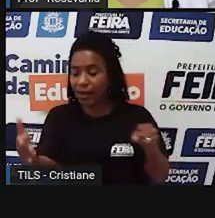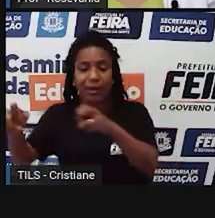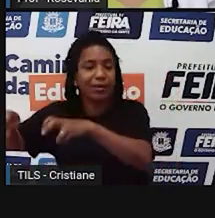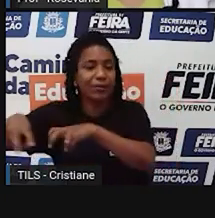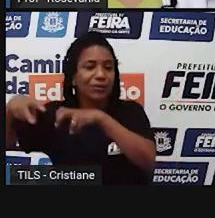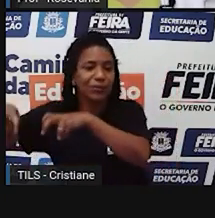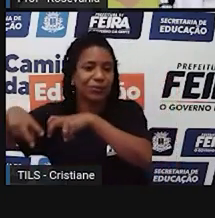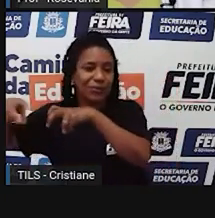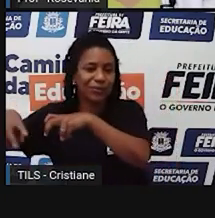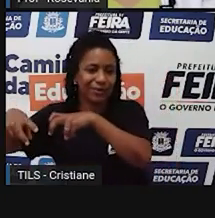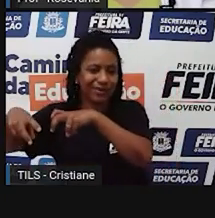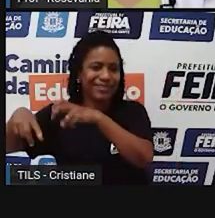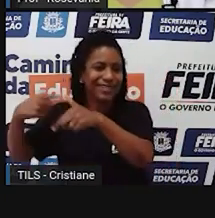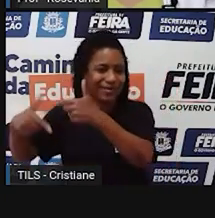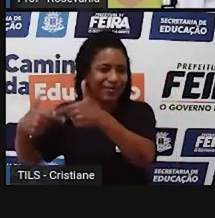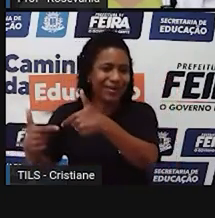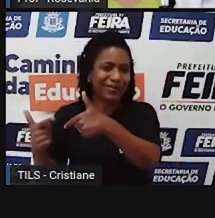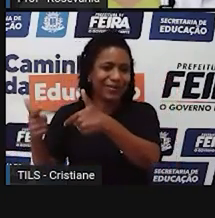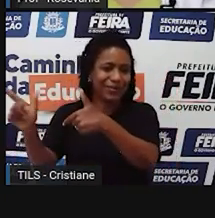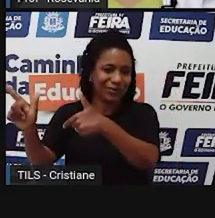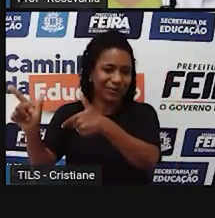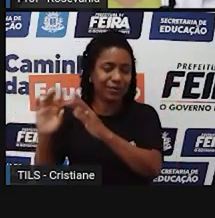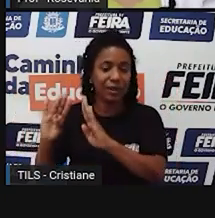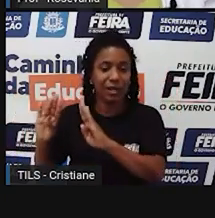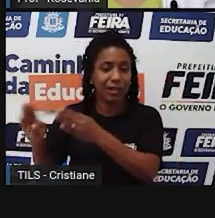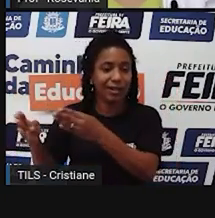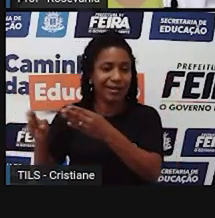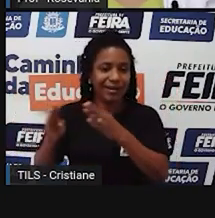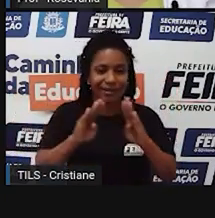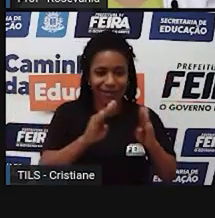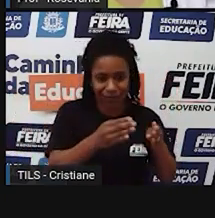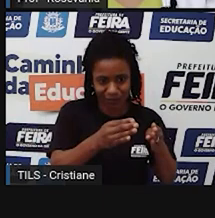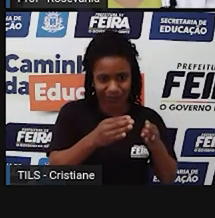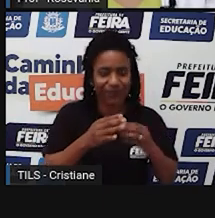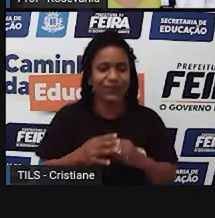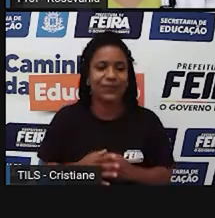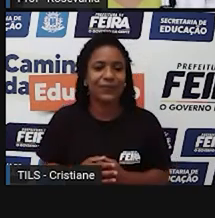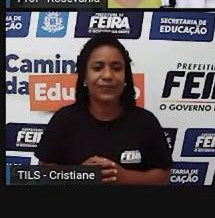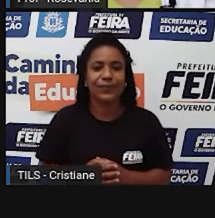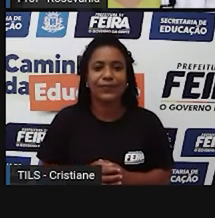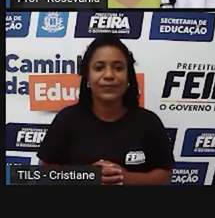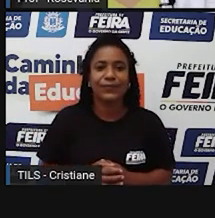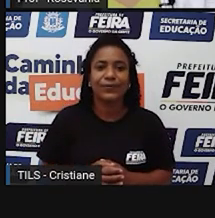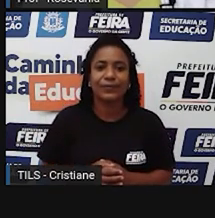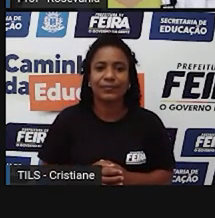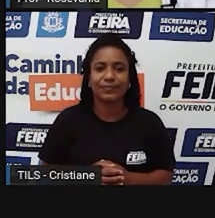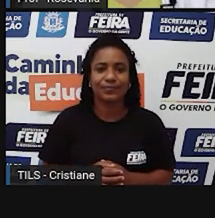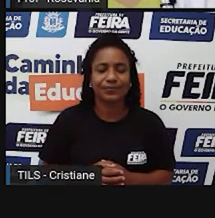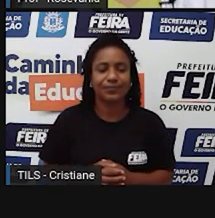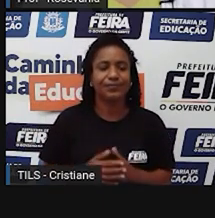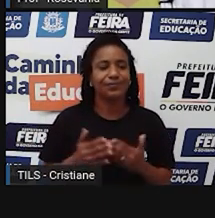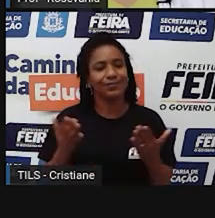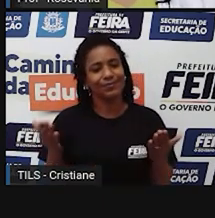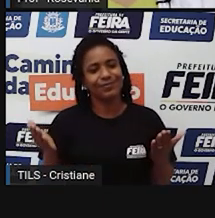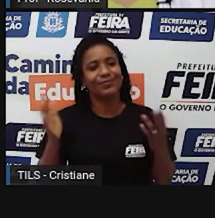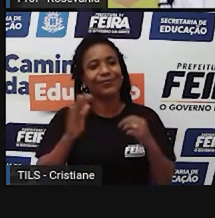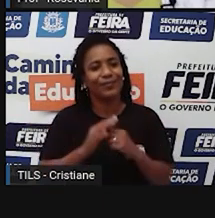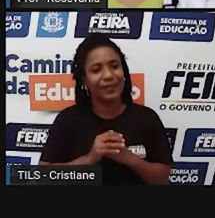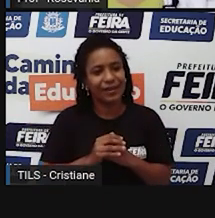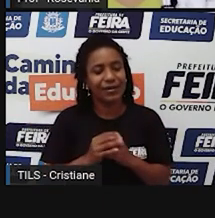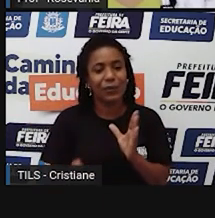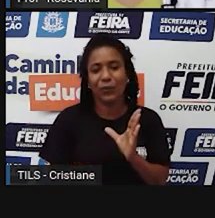a cidade faz e a outra parte que é específica do que o campo faz. Bom, e aí gera as